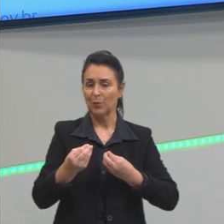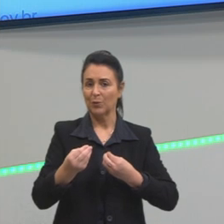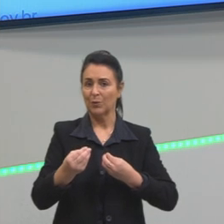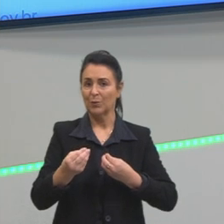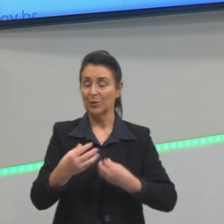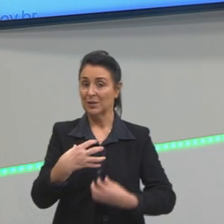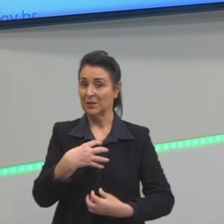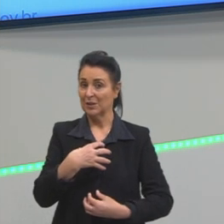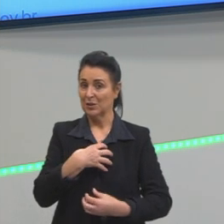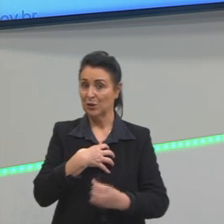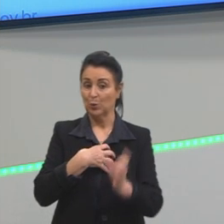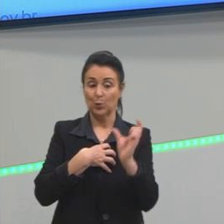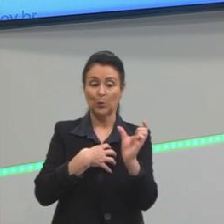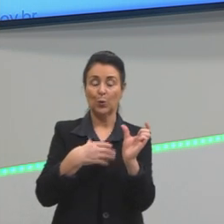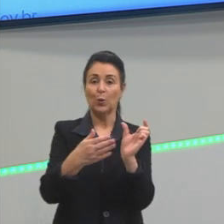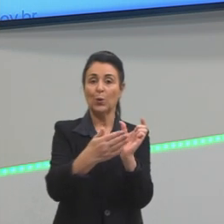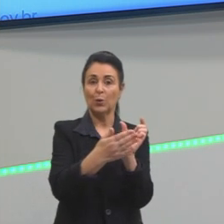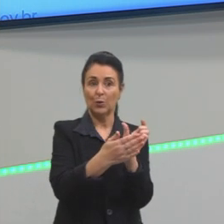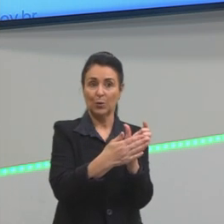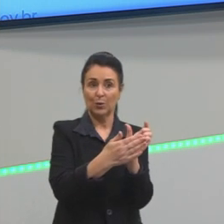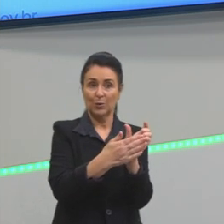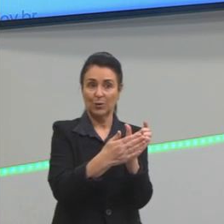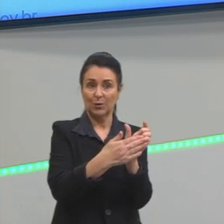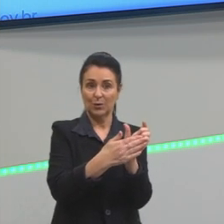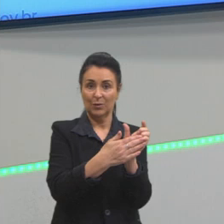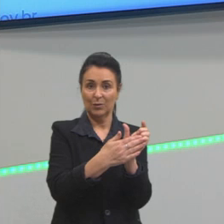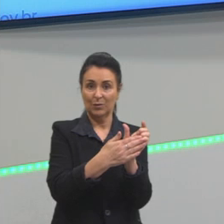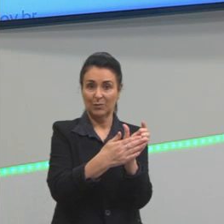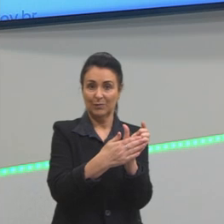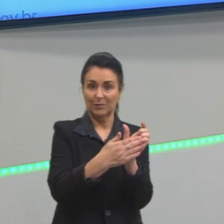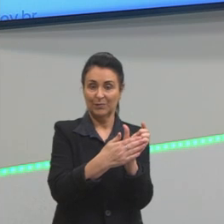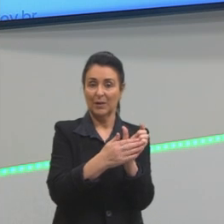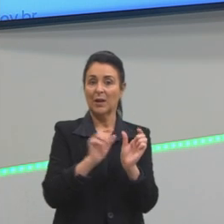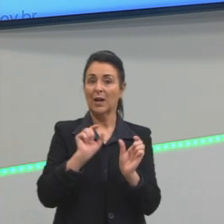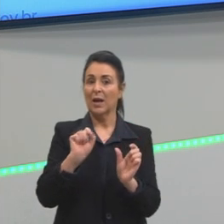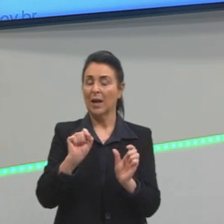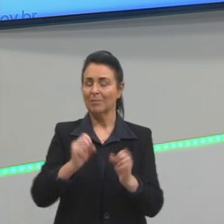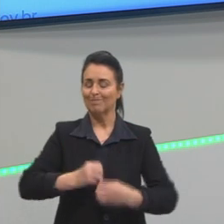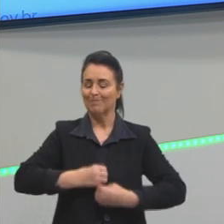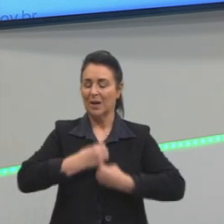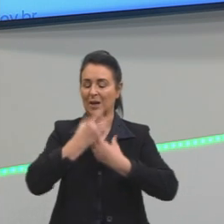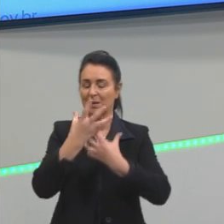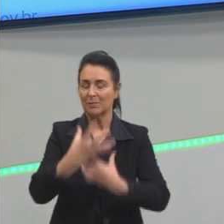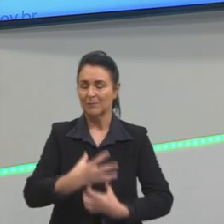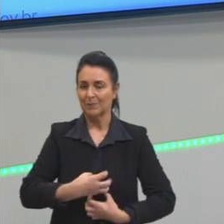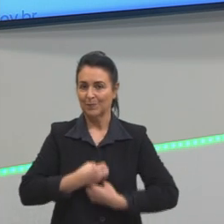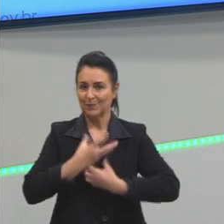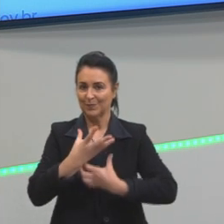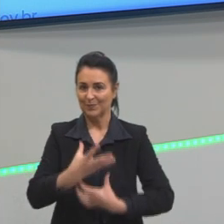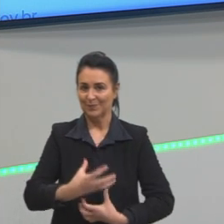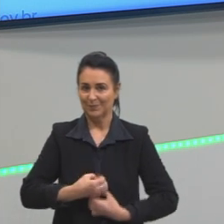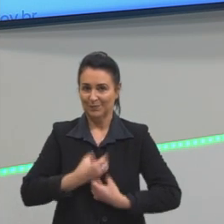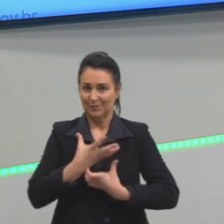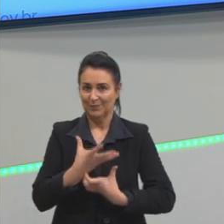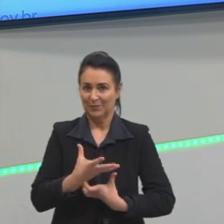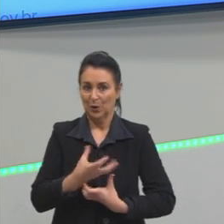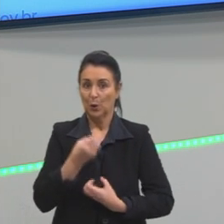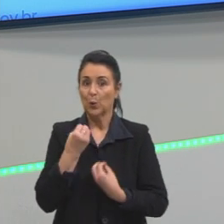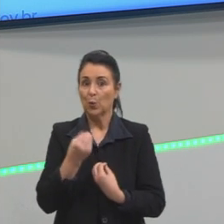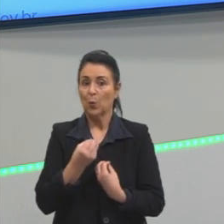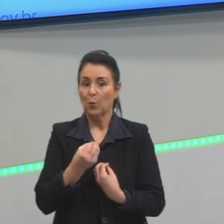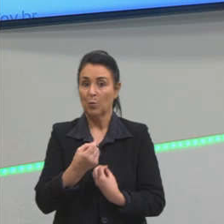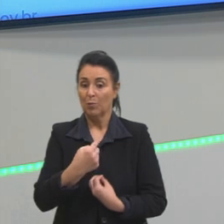conotativo a gente está falando muito sobre expressividade sobre como eu